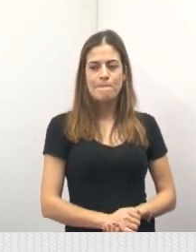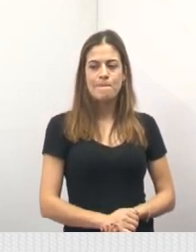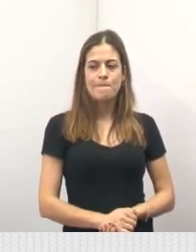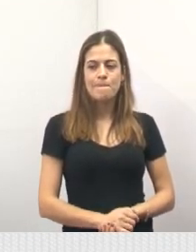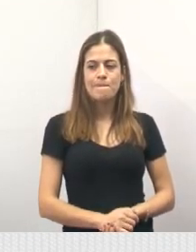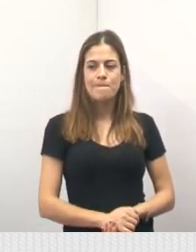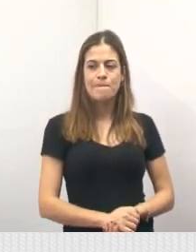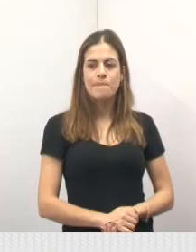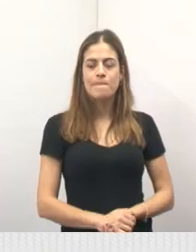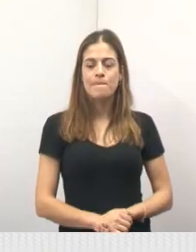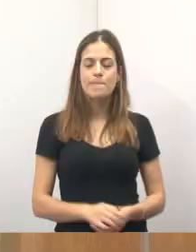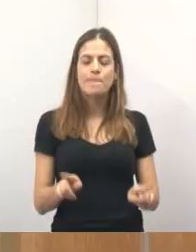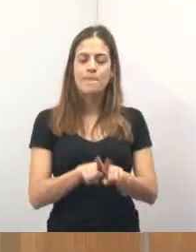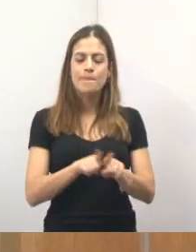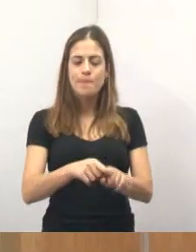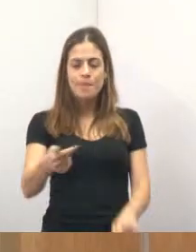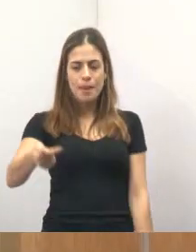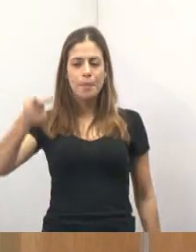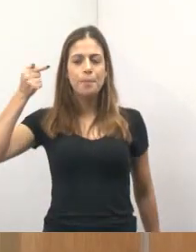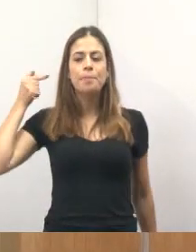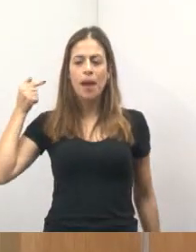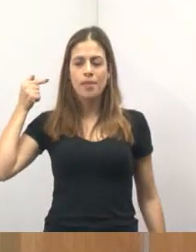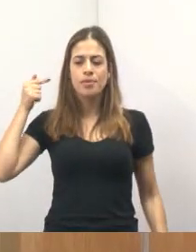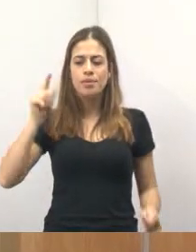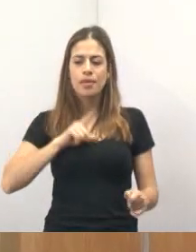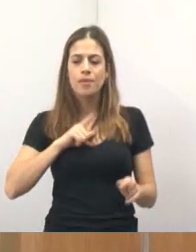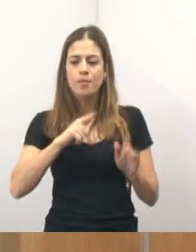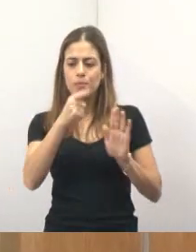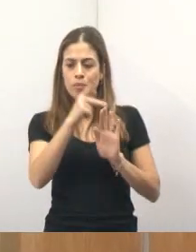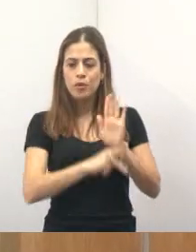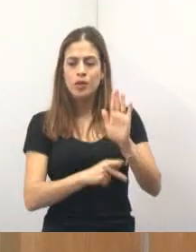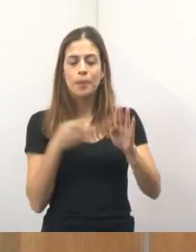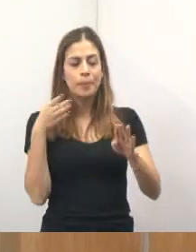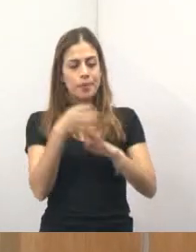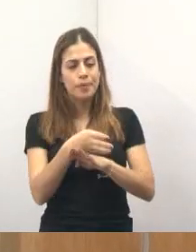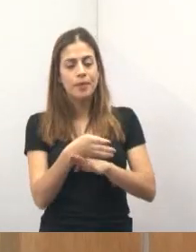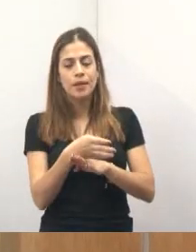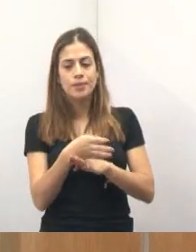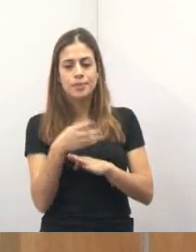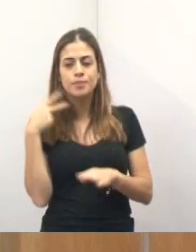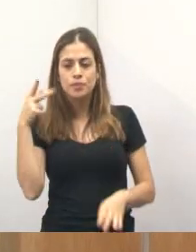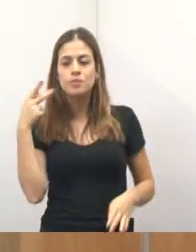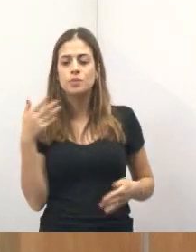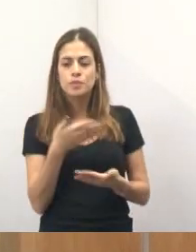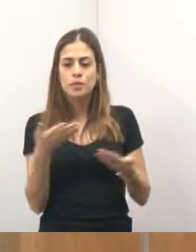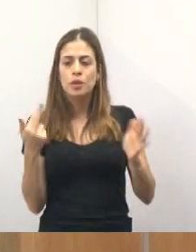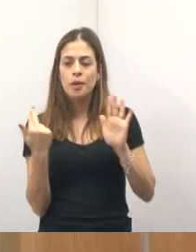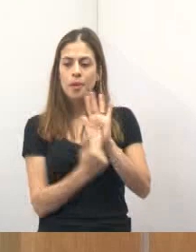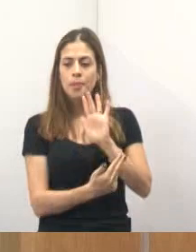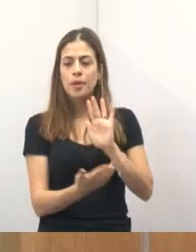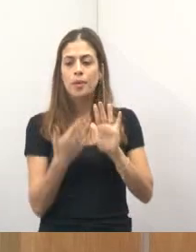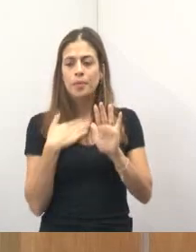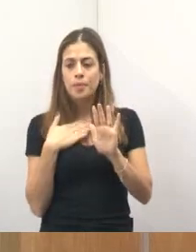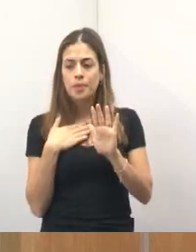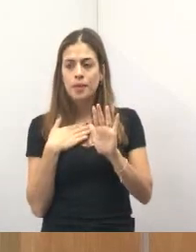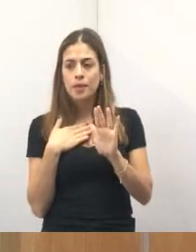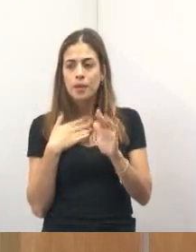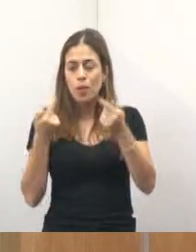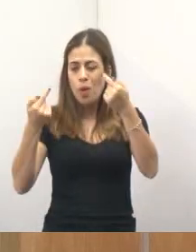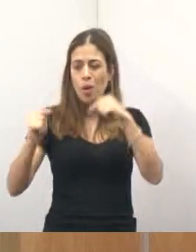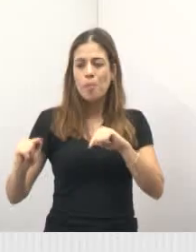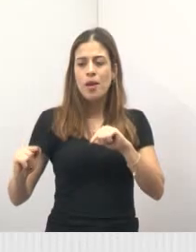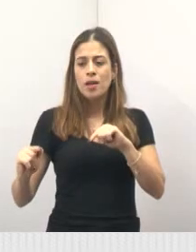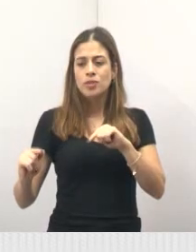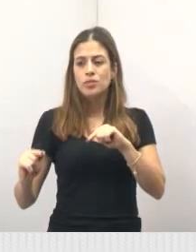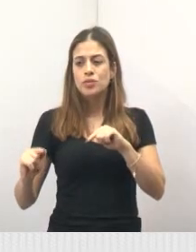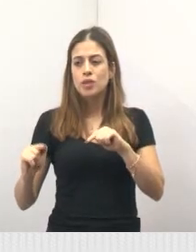Também, semana passada, tivemos um projeto, né, que foi aprovado aqui pelos novos vereadores, de minha autoria, que é sobre o combate